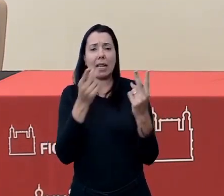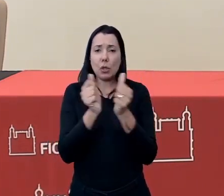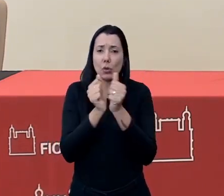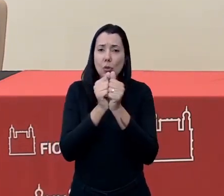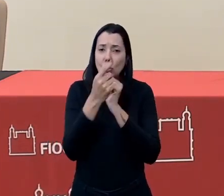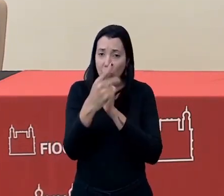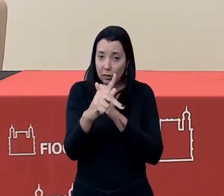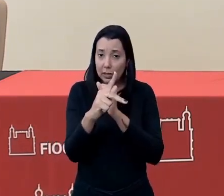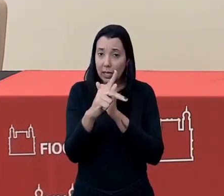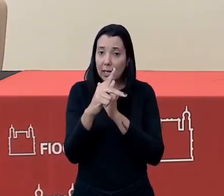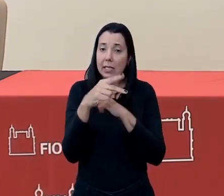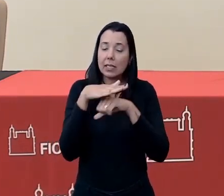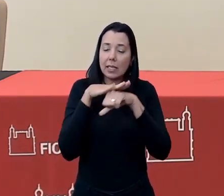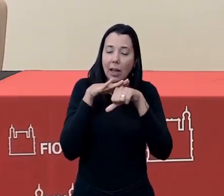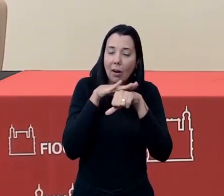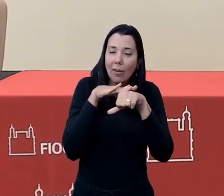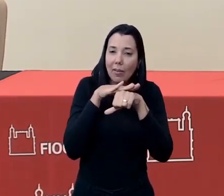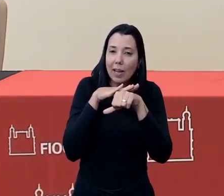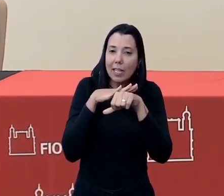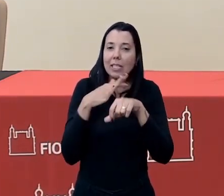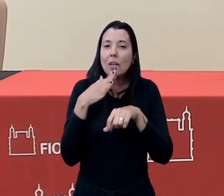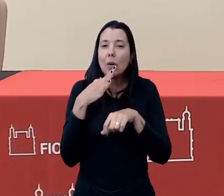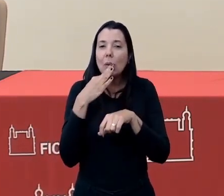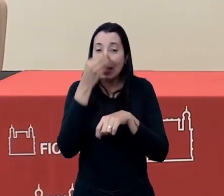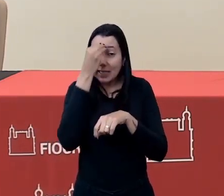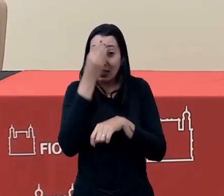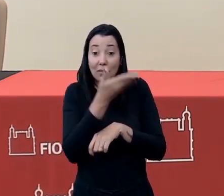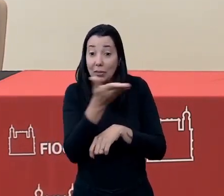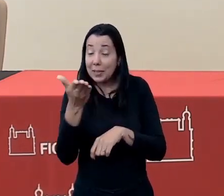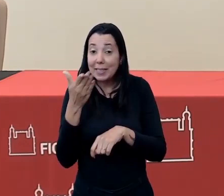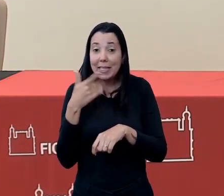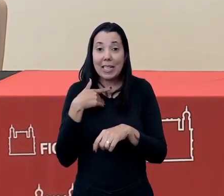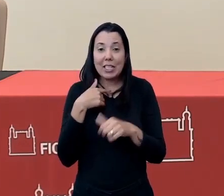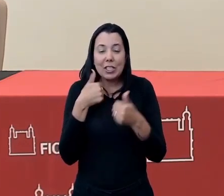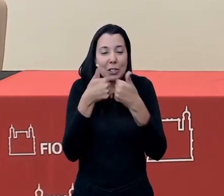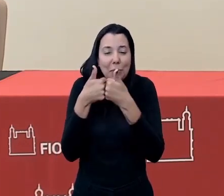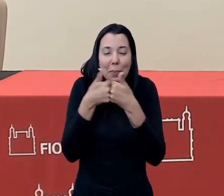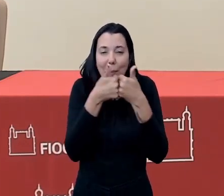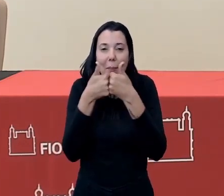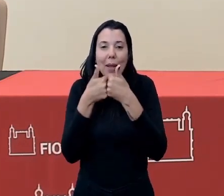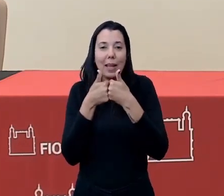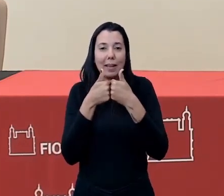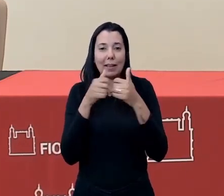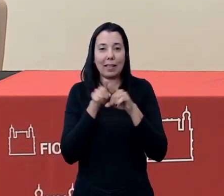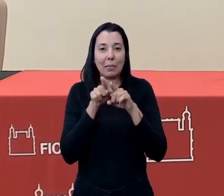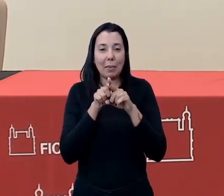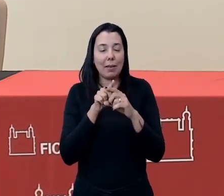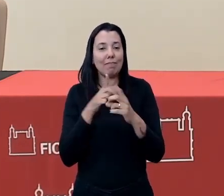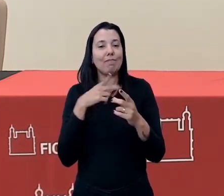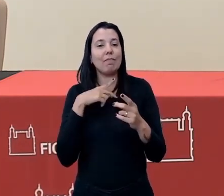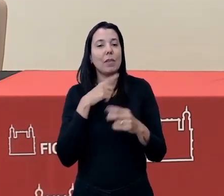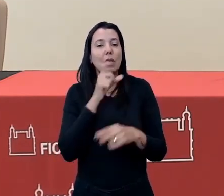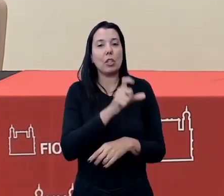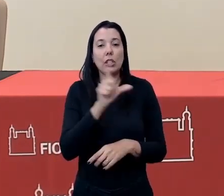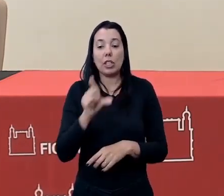no diálogo, conhecendo vocês mais de perto, conhecendo a trajetória de cada um de vocês, onde é que